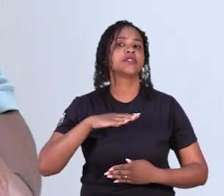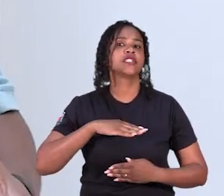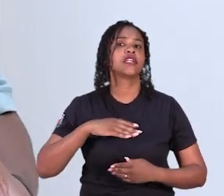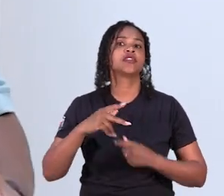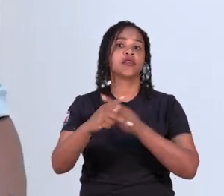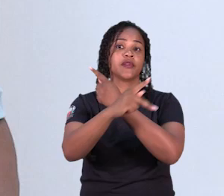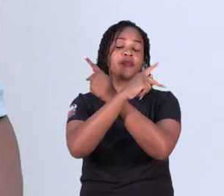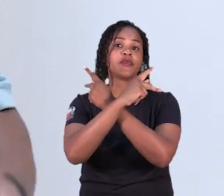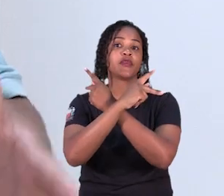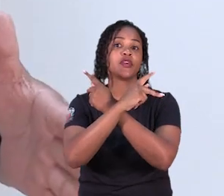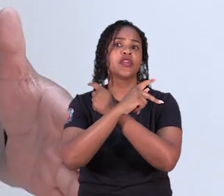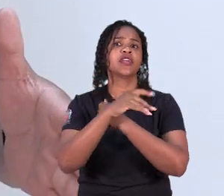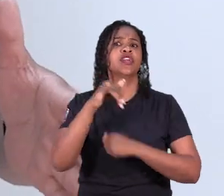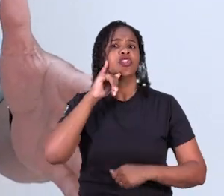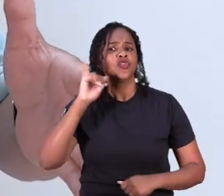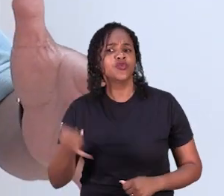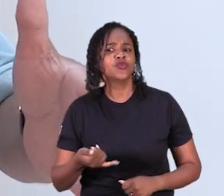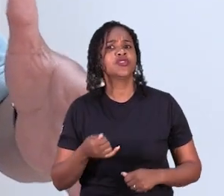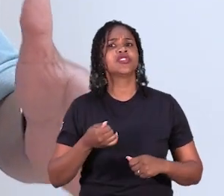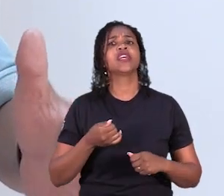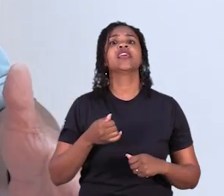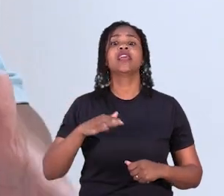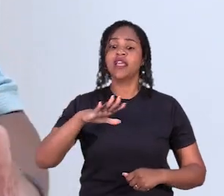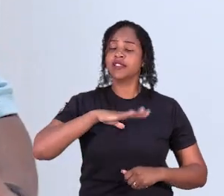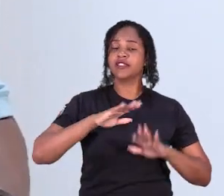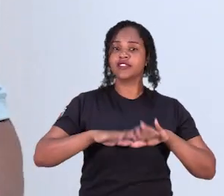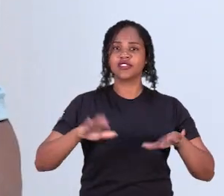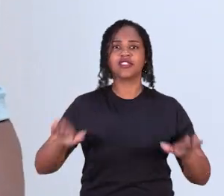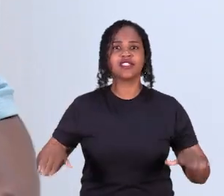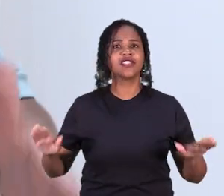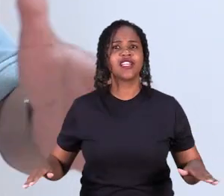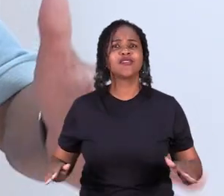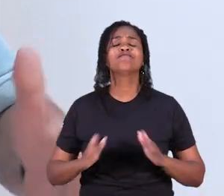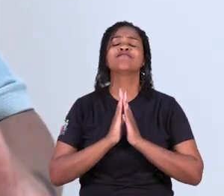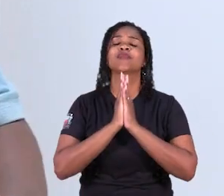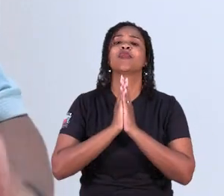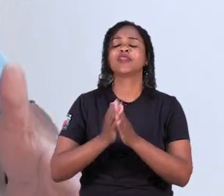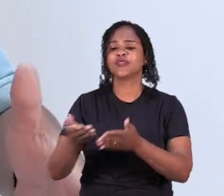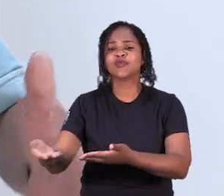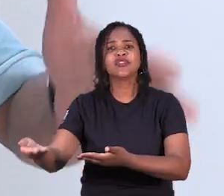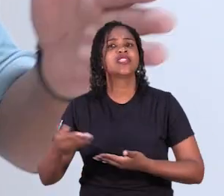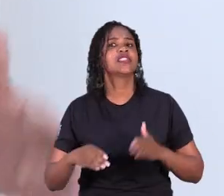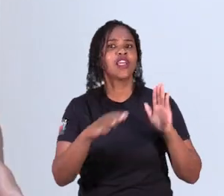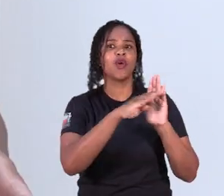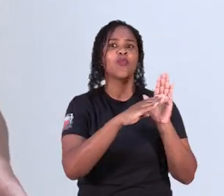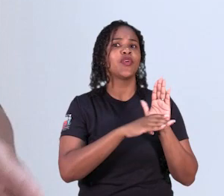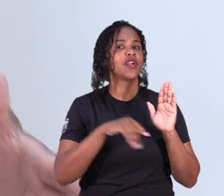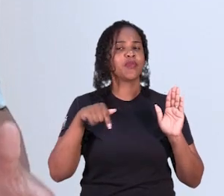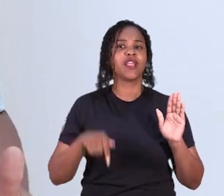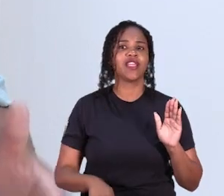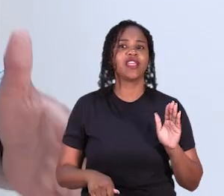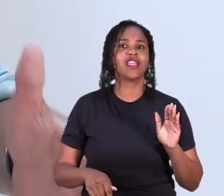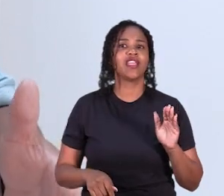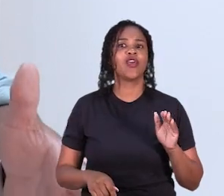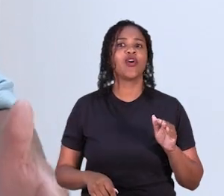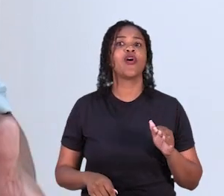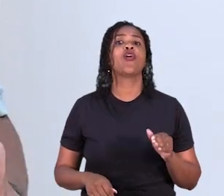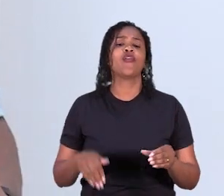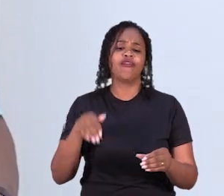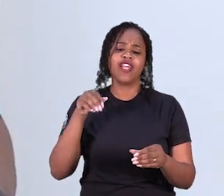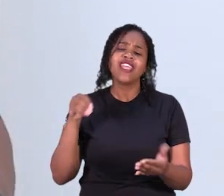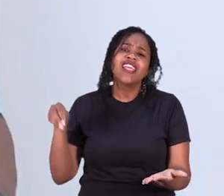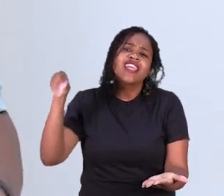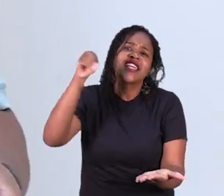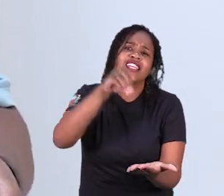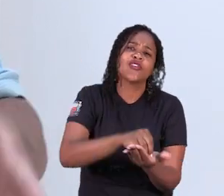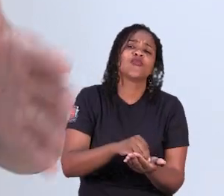Como Jundiaí é a cidade das crianças nós estamos fazendo esse apelo para trazer esse programa para a cidade de